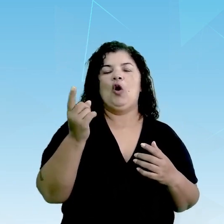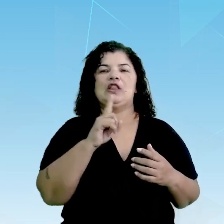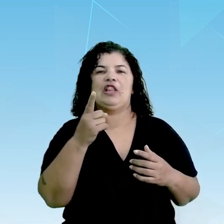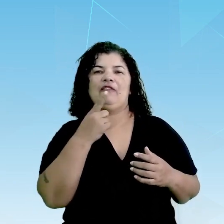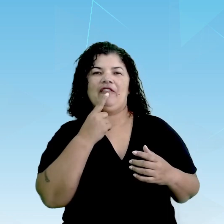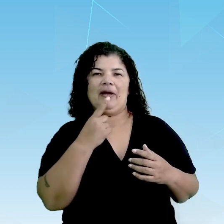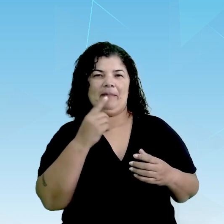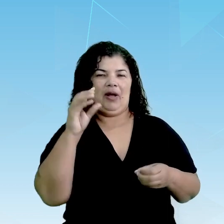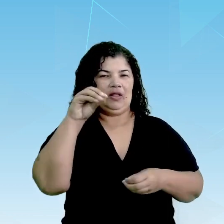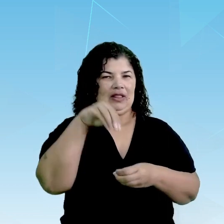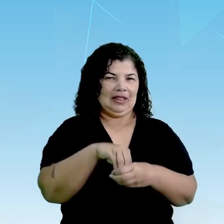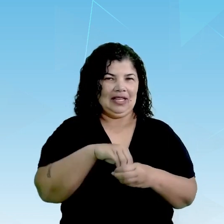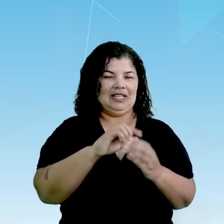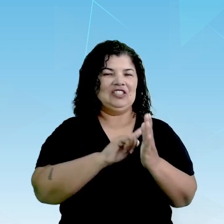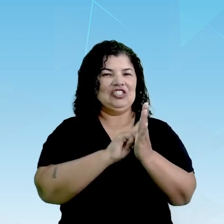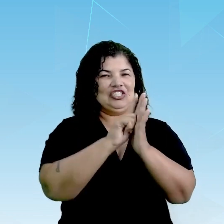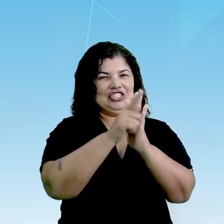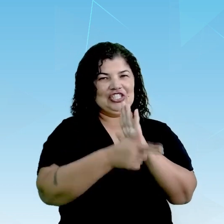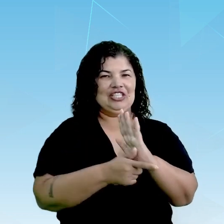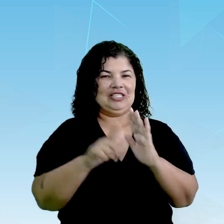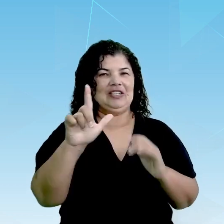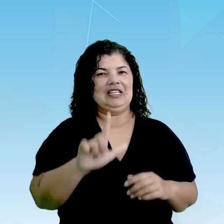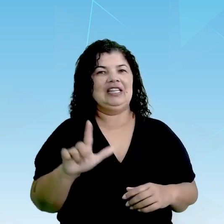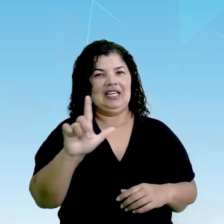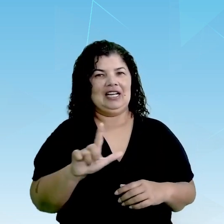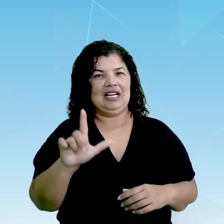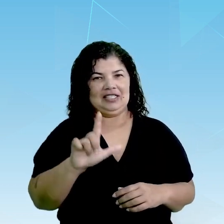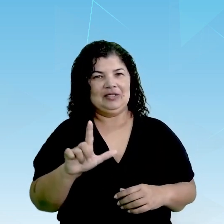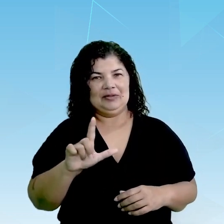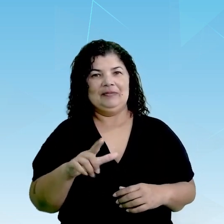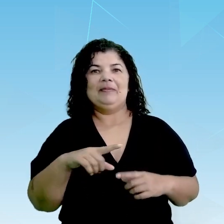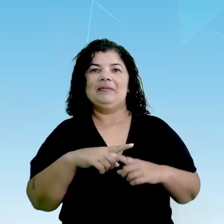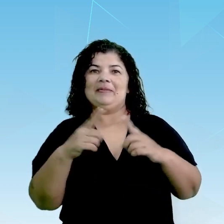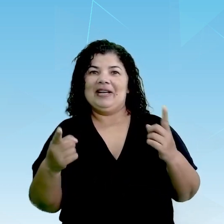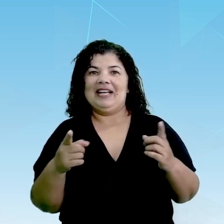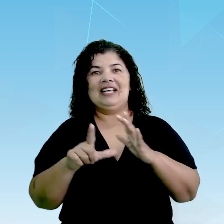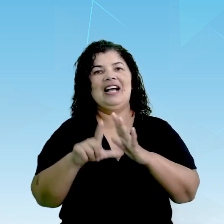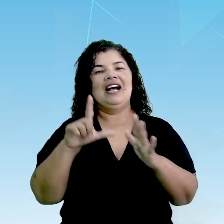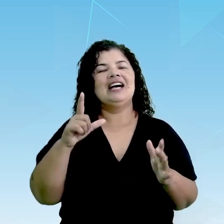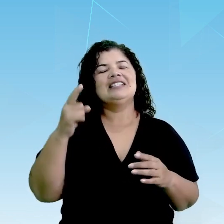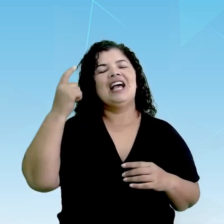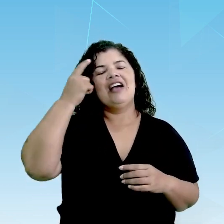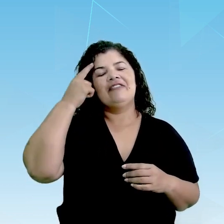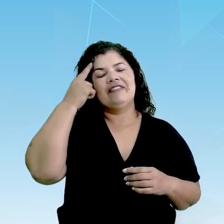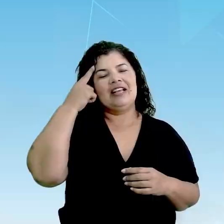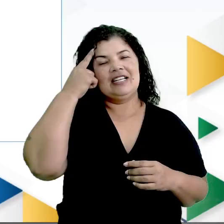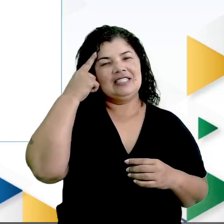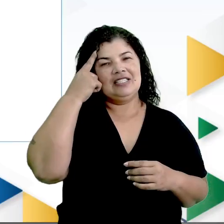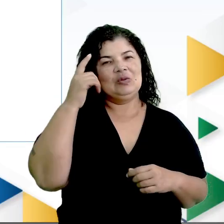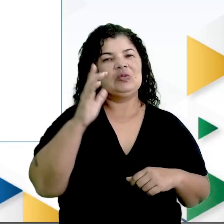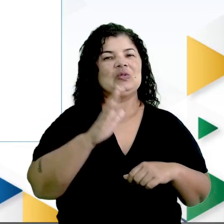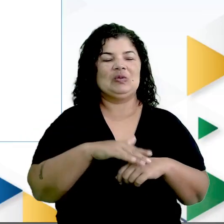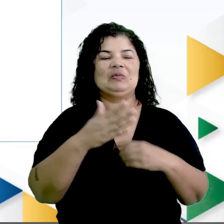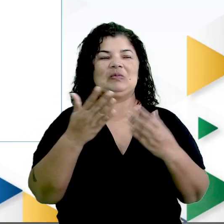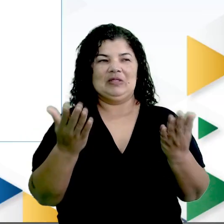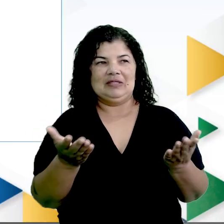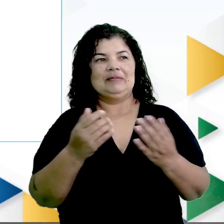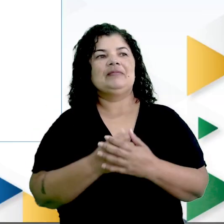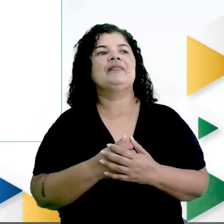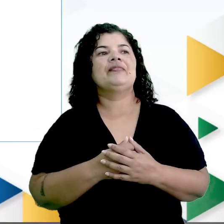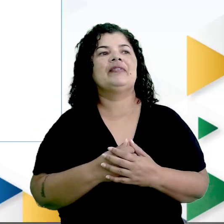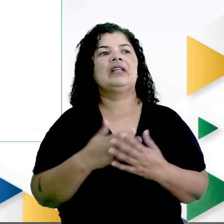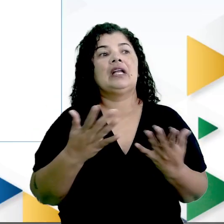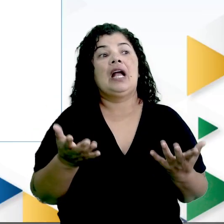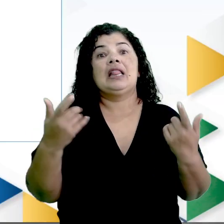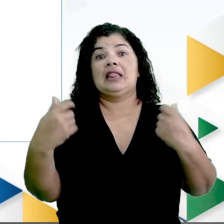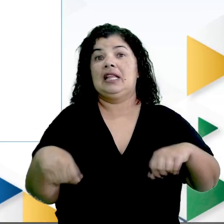dos gêneros literários. Mas antes disso, trago a nossa reflexão. Vamos lá, acompanhe comigo. A